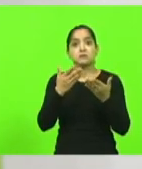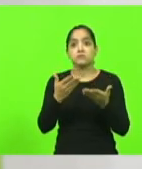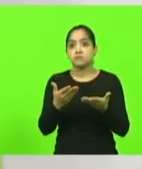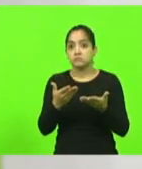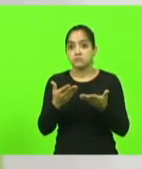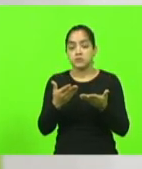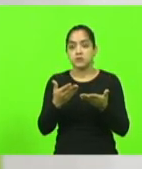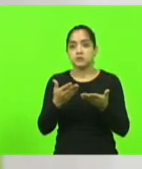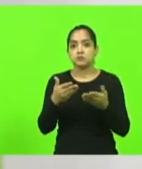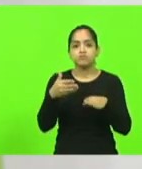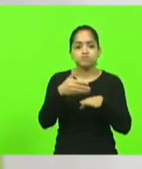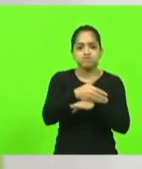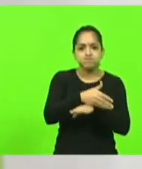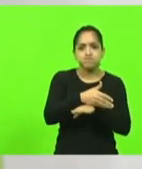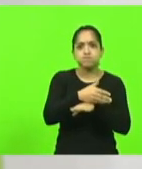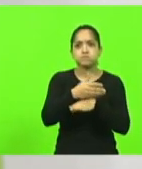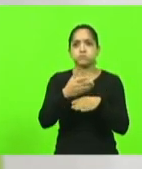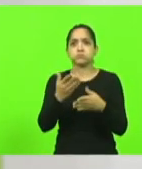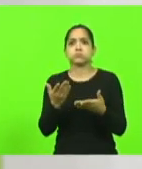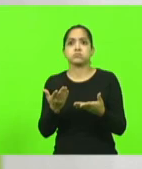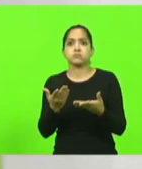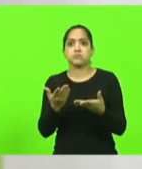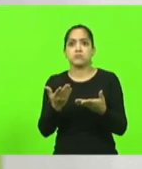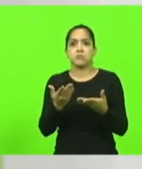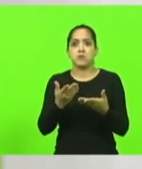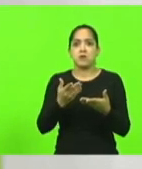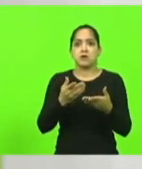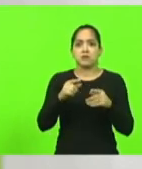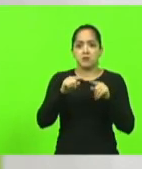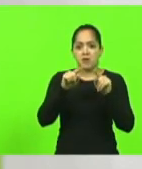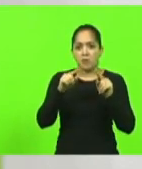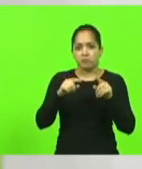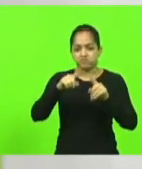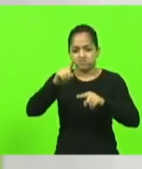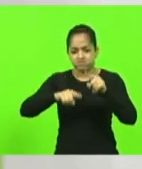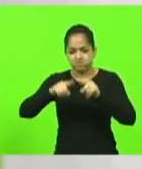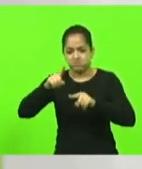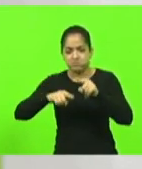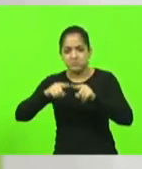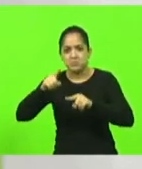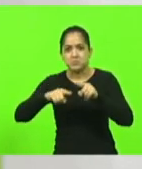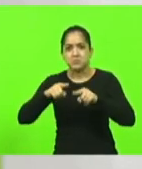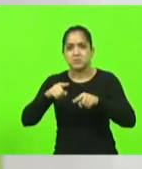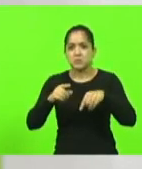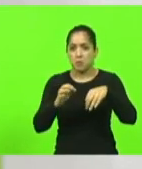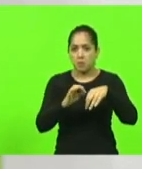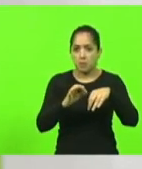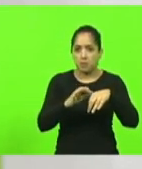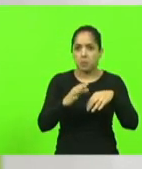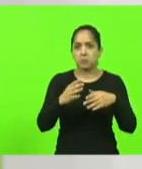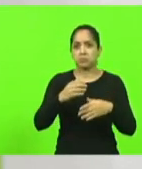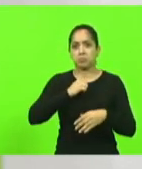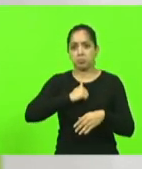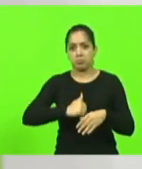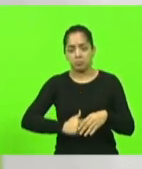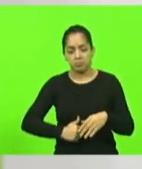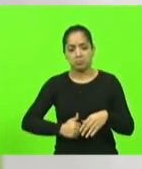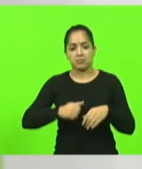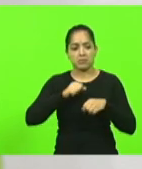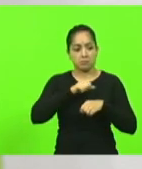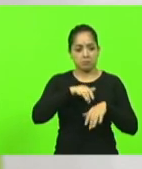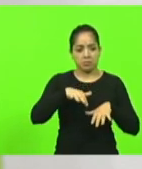introduzindo objetos sacros, santos, religiosos no orifício anal. Ninguém vai estar defecando pela rua como